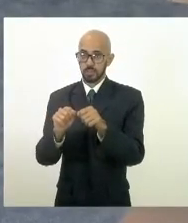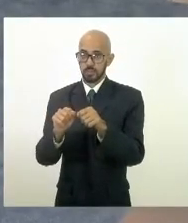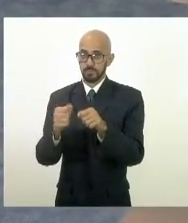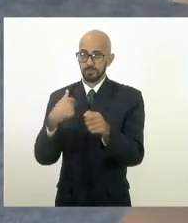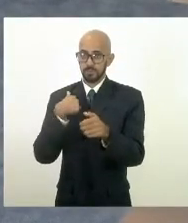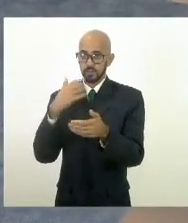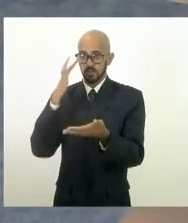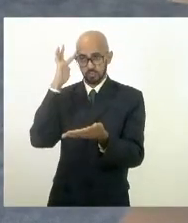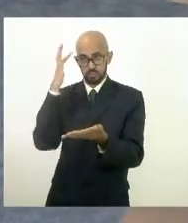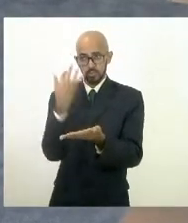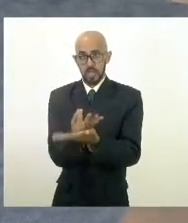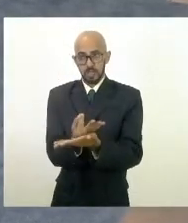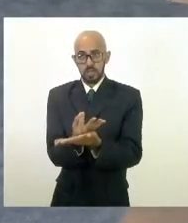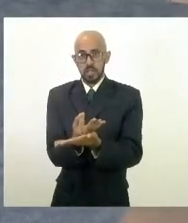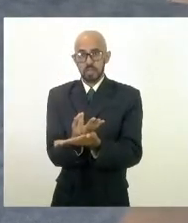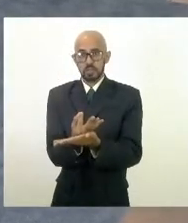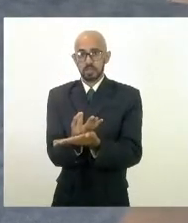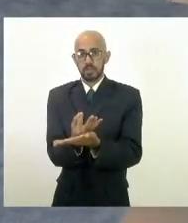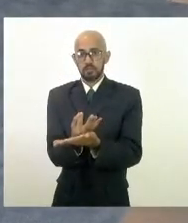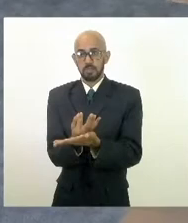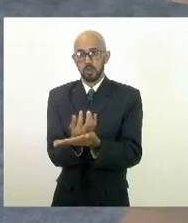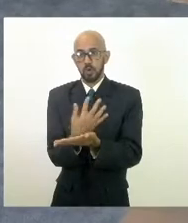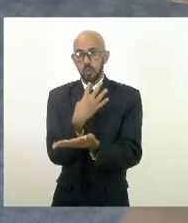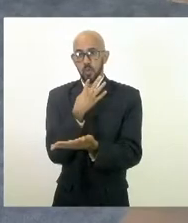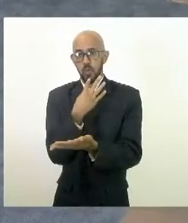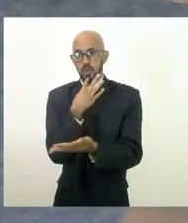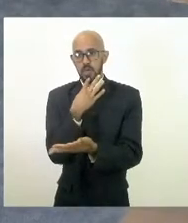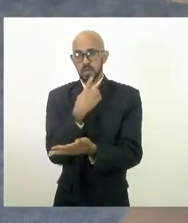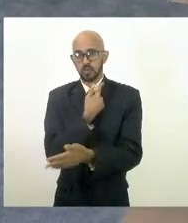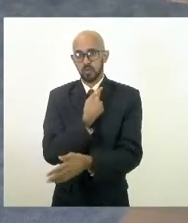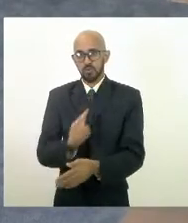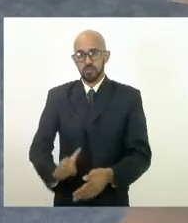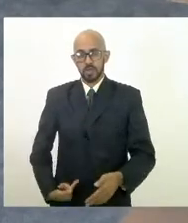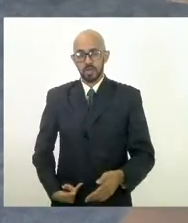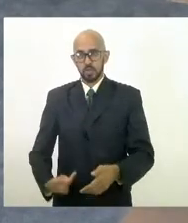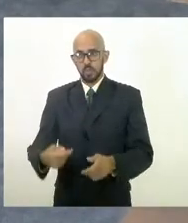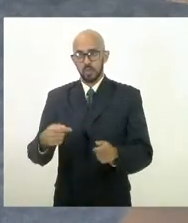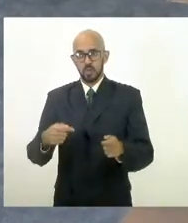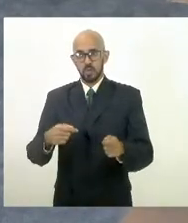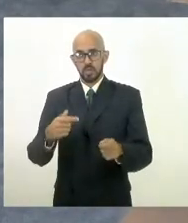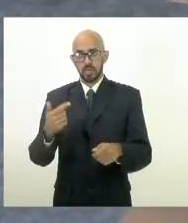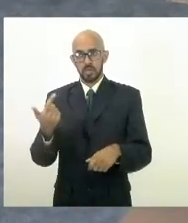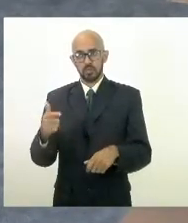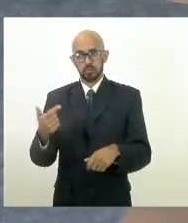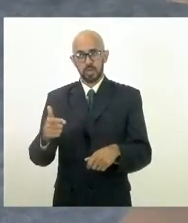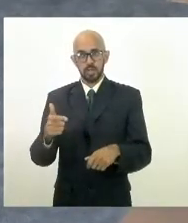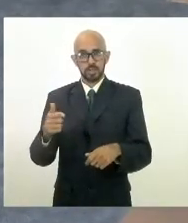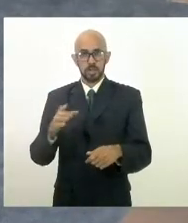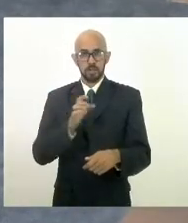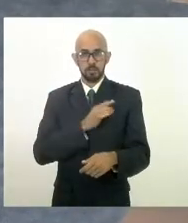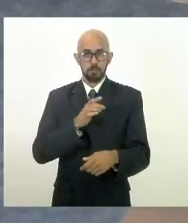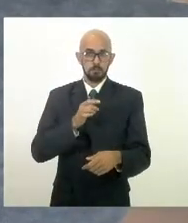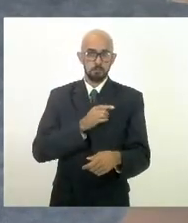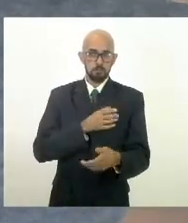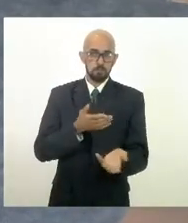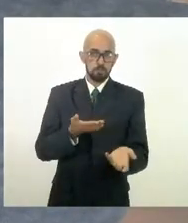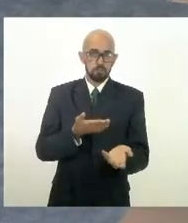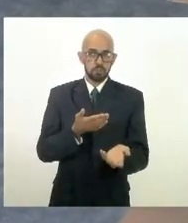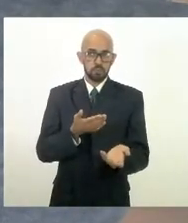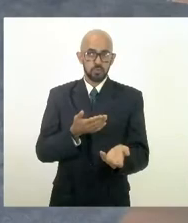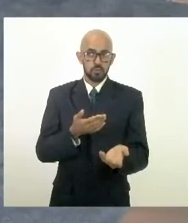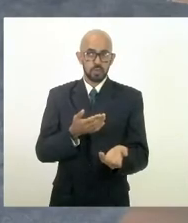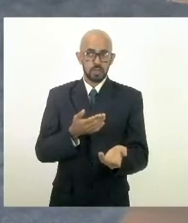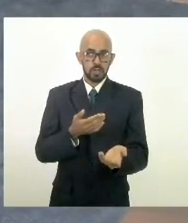certeza pelo pouco que eu conheço o governador Cláudio Castro que ele não seria temerário a esse sentido